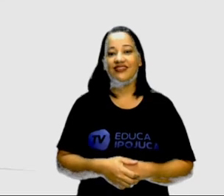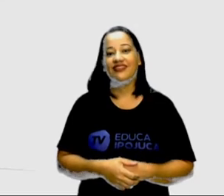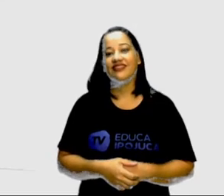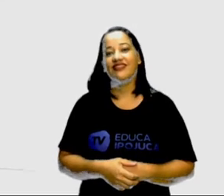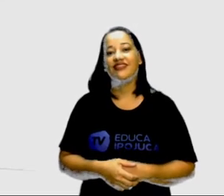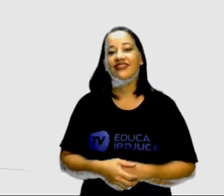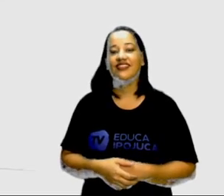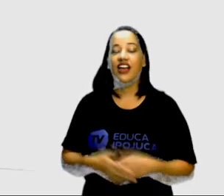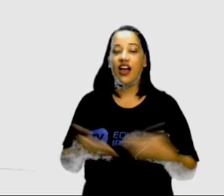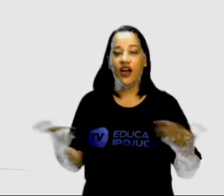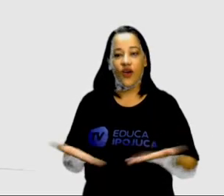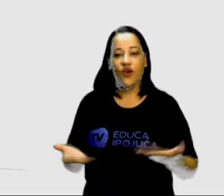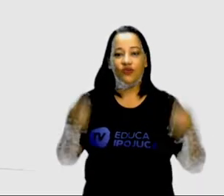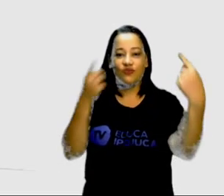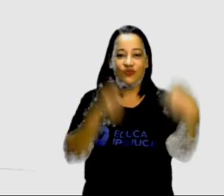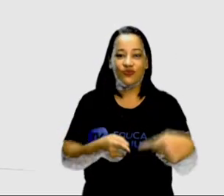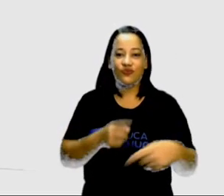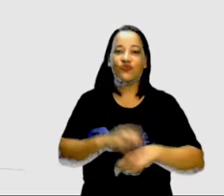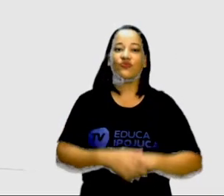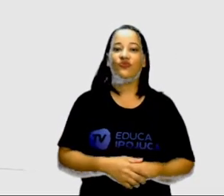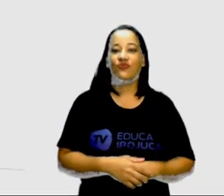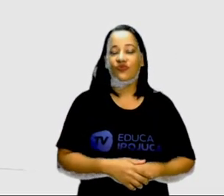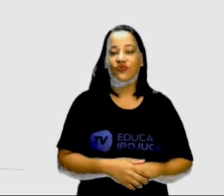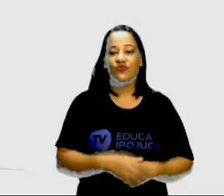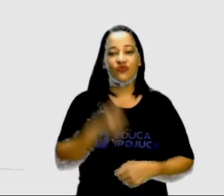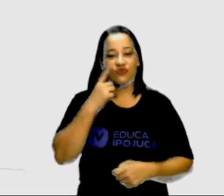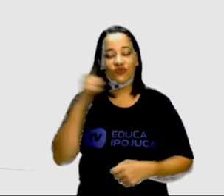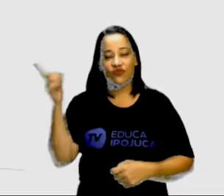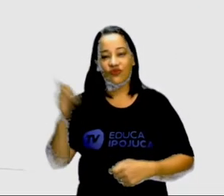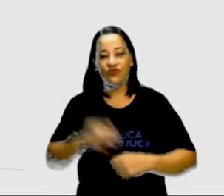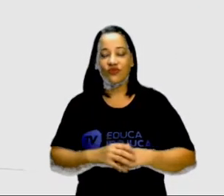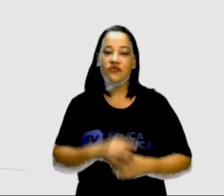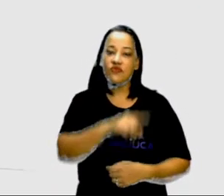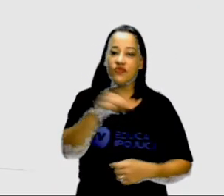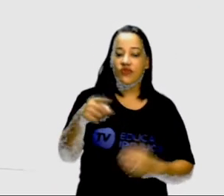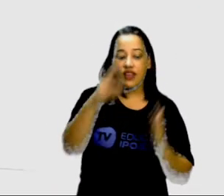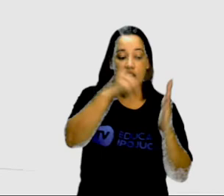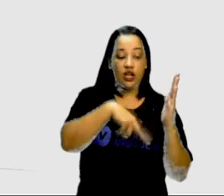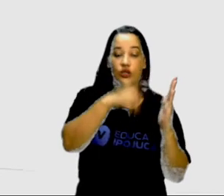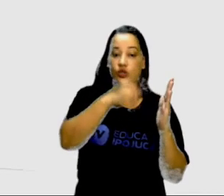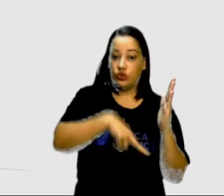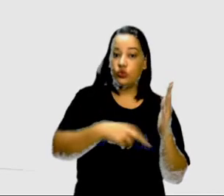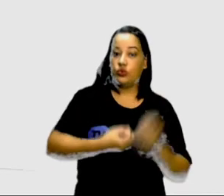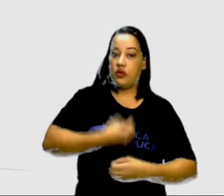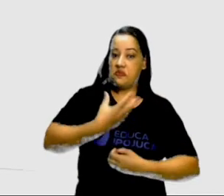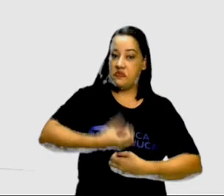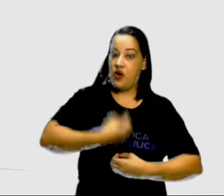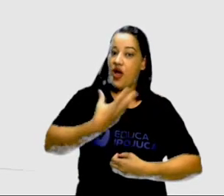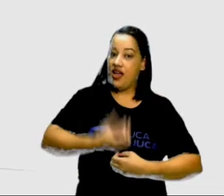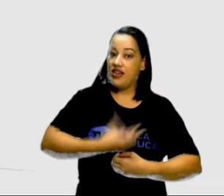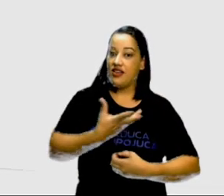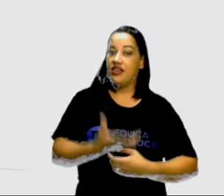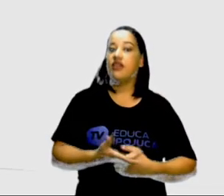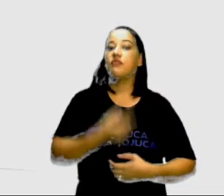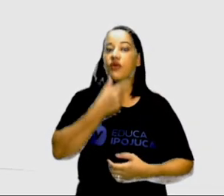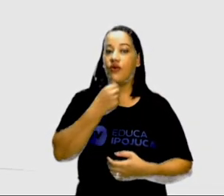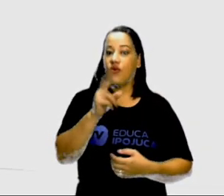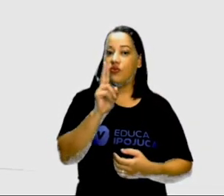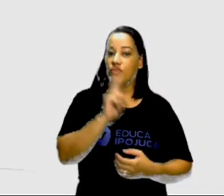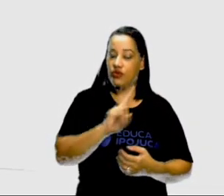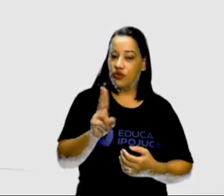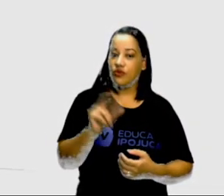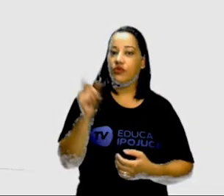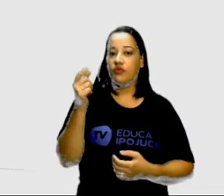O desafio de hoje Vamos lá? Realize a leitura desse poema Do nosso grande escritor